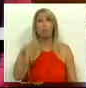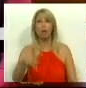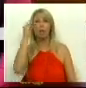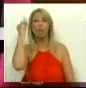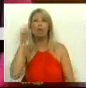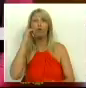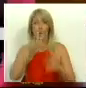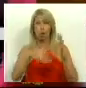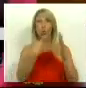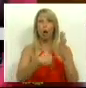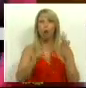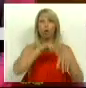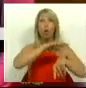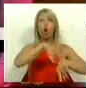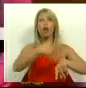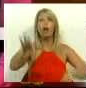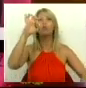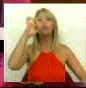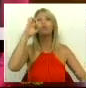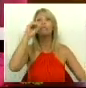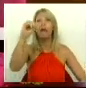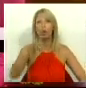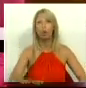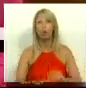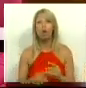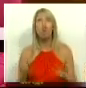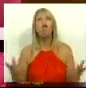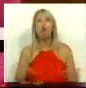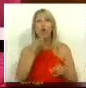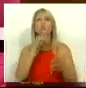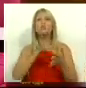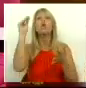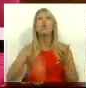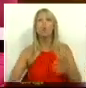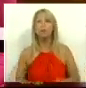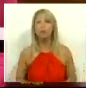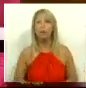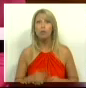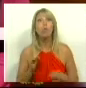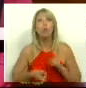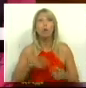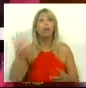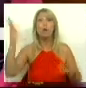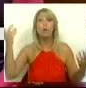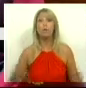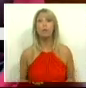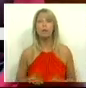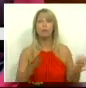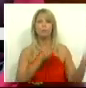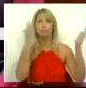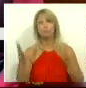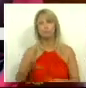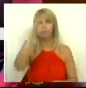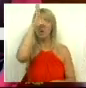horário zero no próximo ano letivo, e há uns psicólogos escolares contratados. O que é que lhes vai acontecer? Por outro lado, o